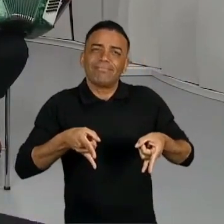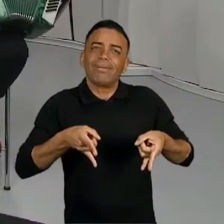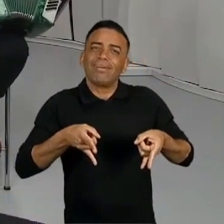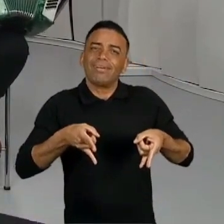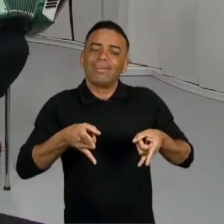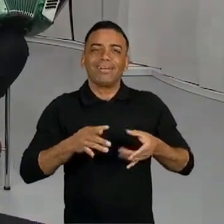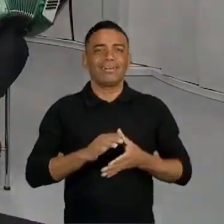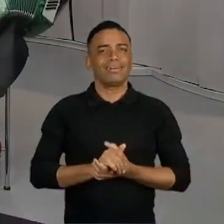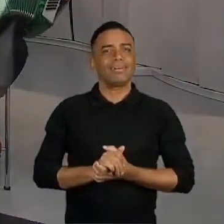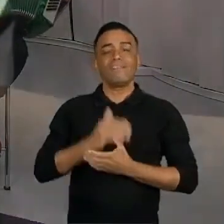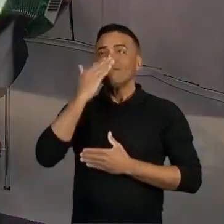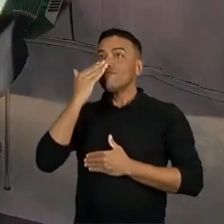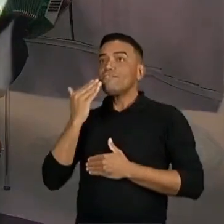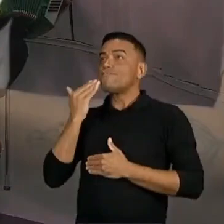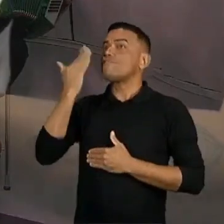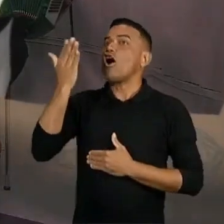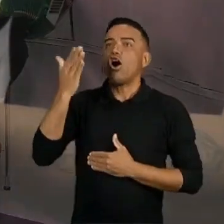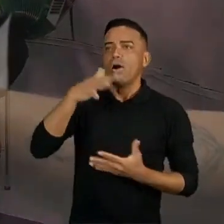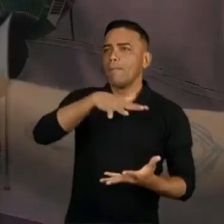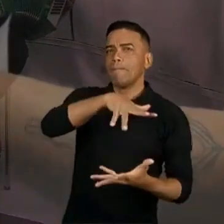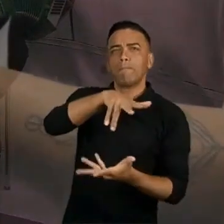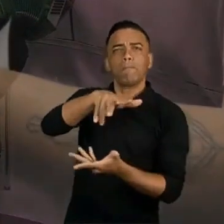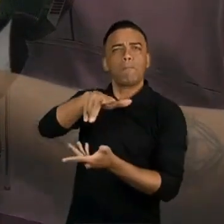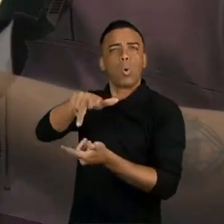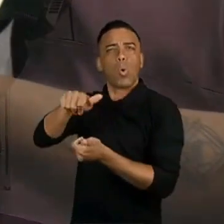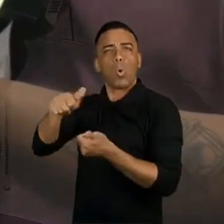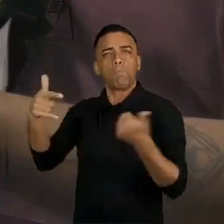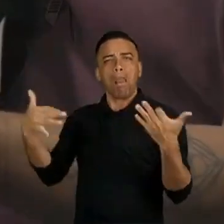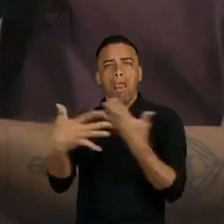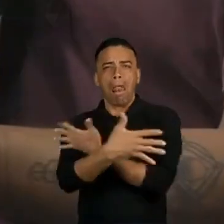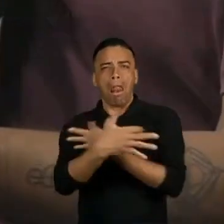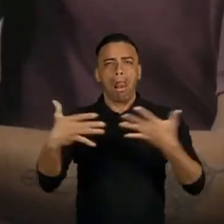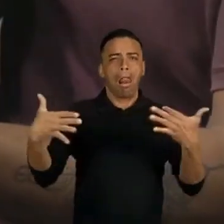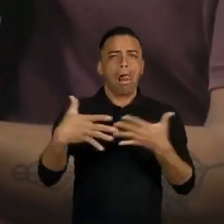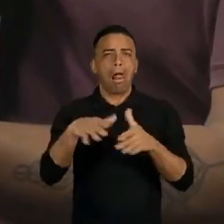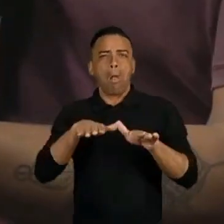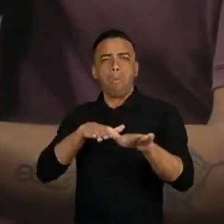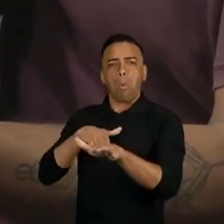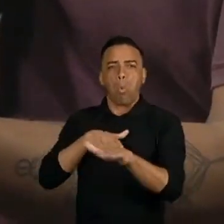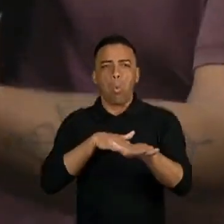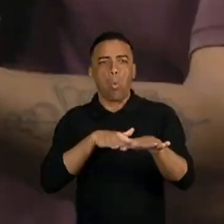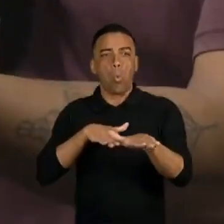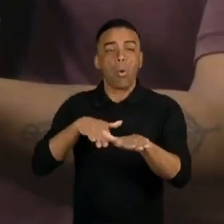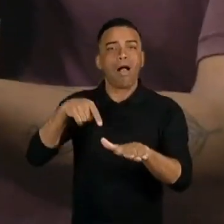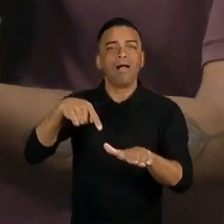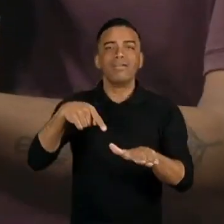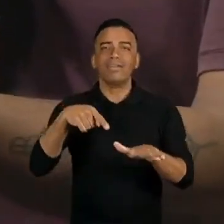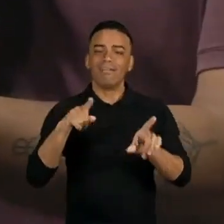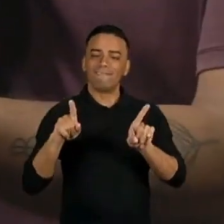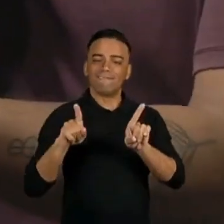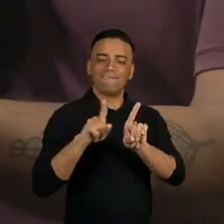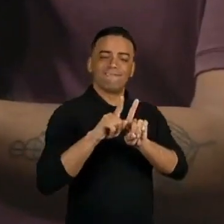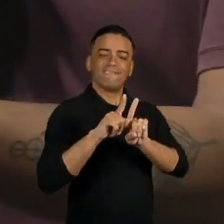Lá fora um mundo buzina. Aqui teu corpo me chama.